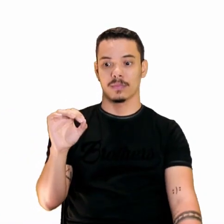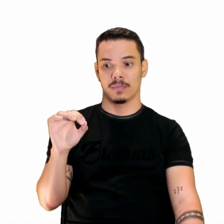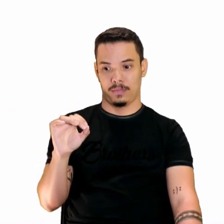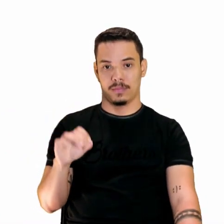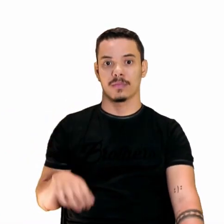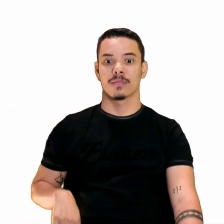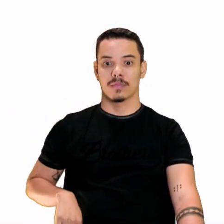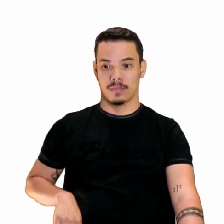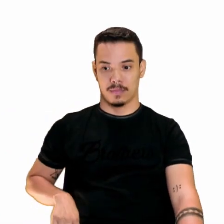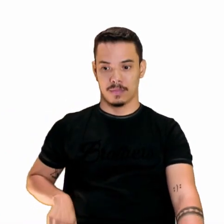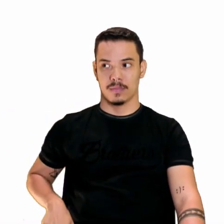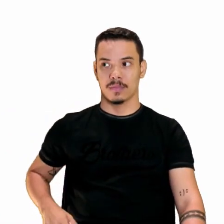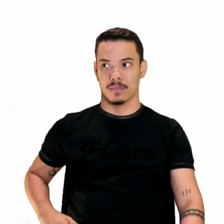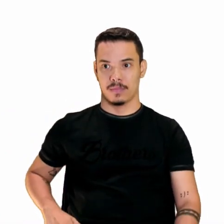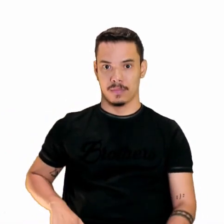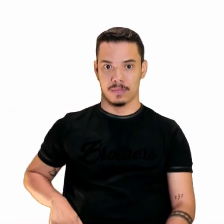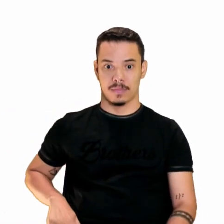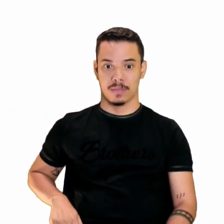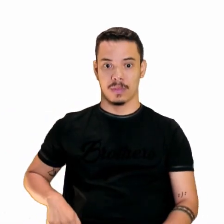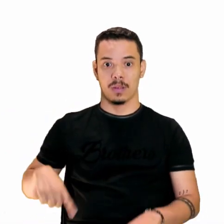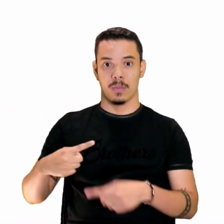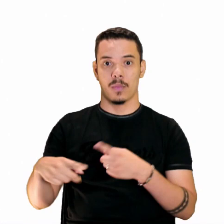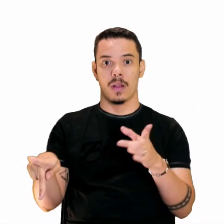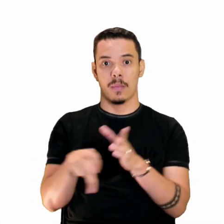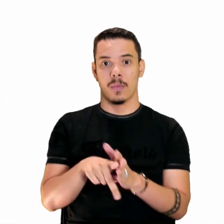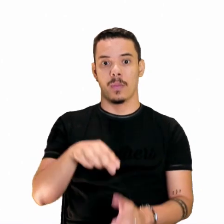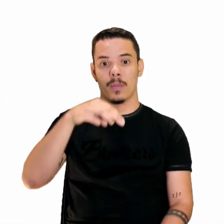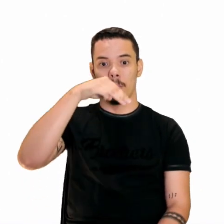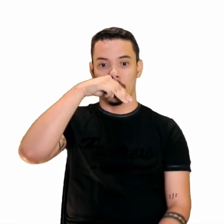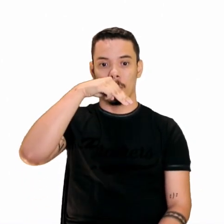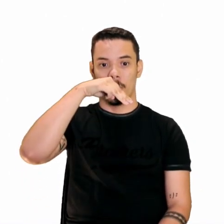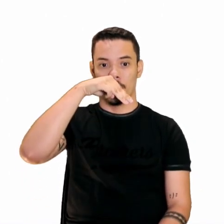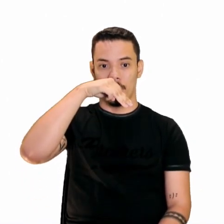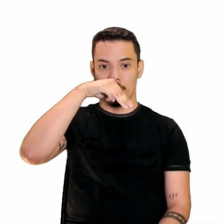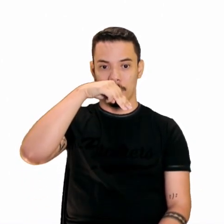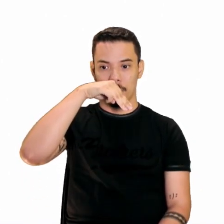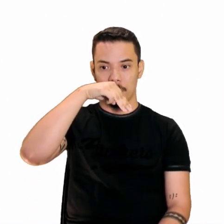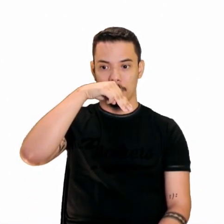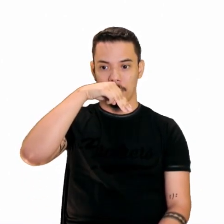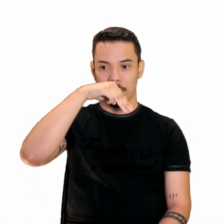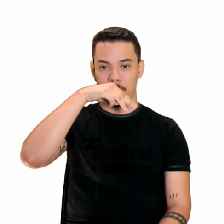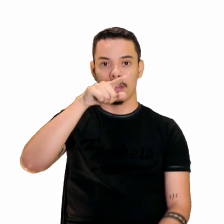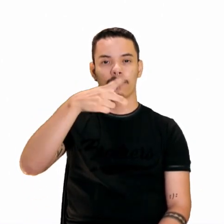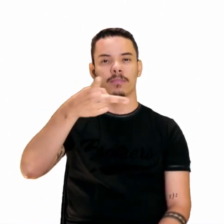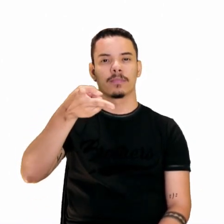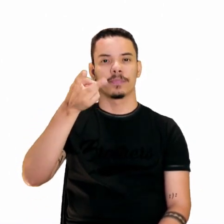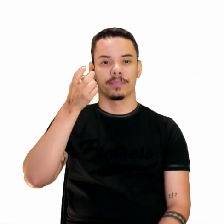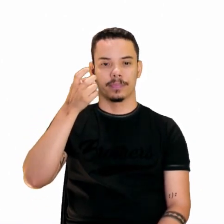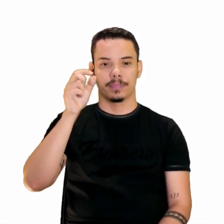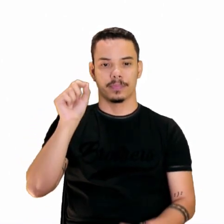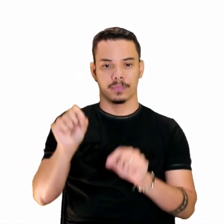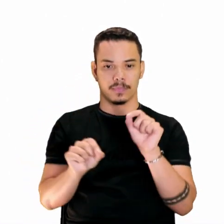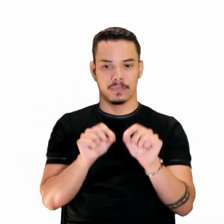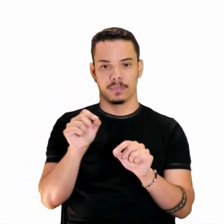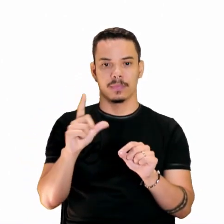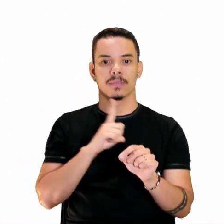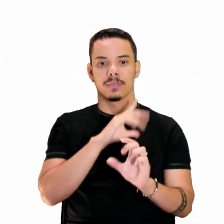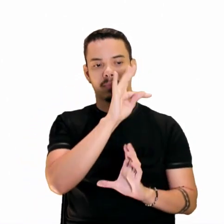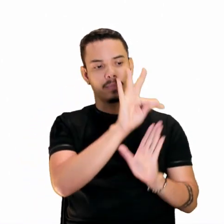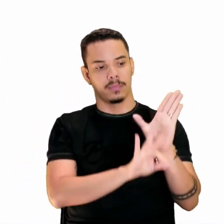Cascão. O Cascão é da turma da Mônica. Então, aí você percebe que a